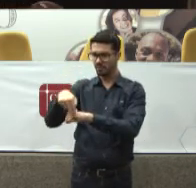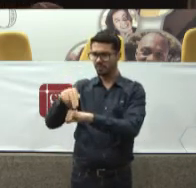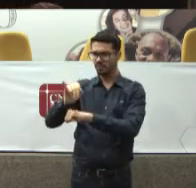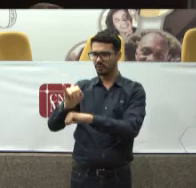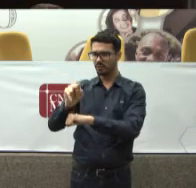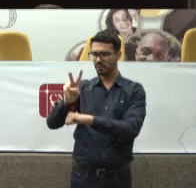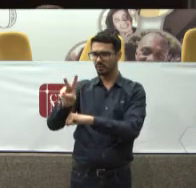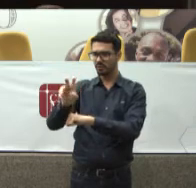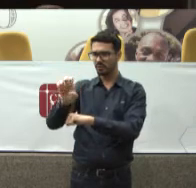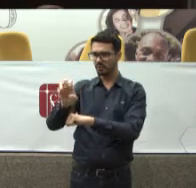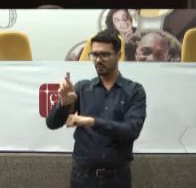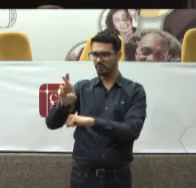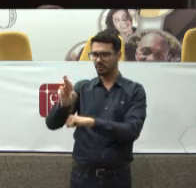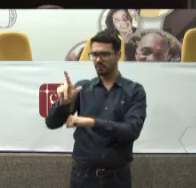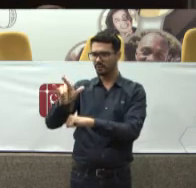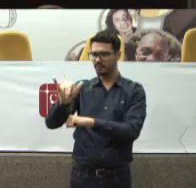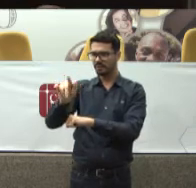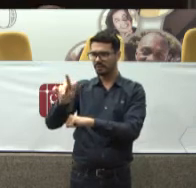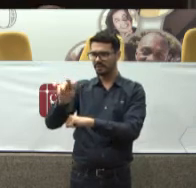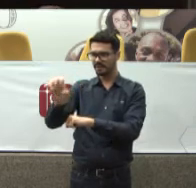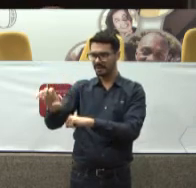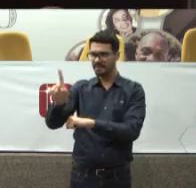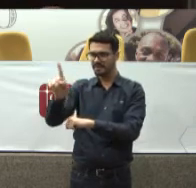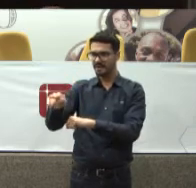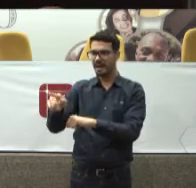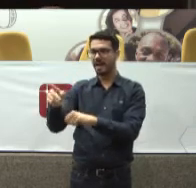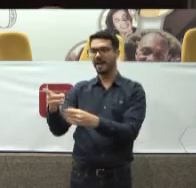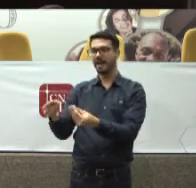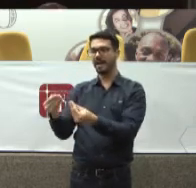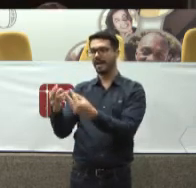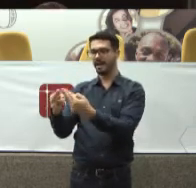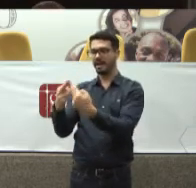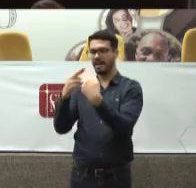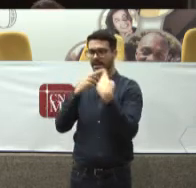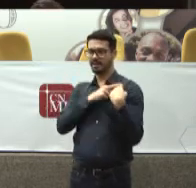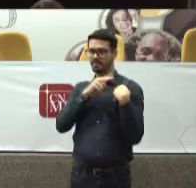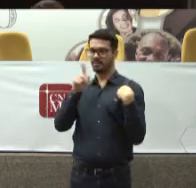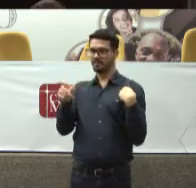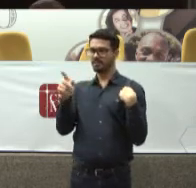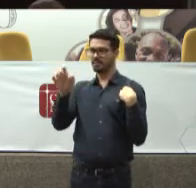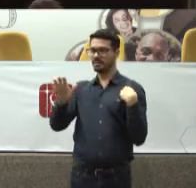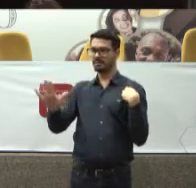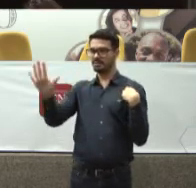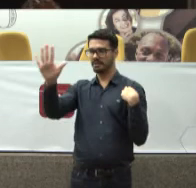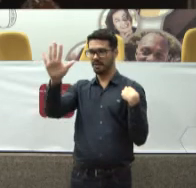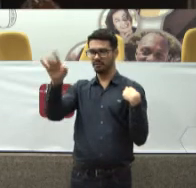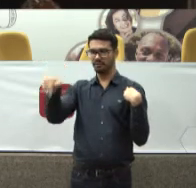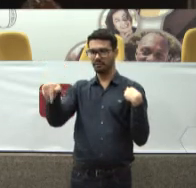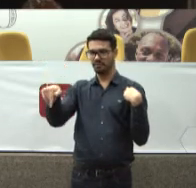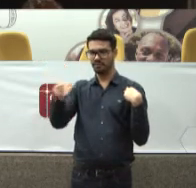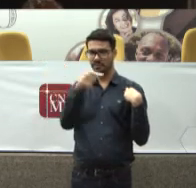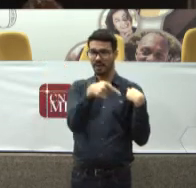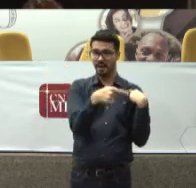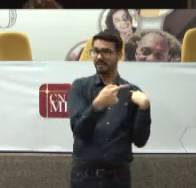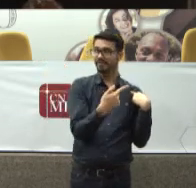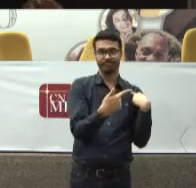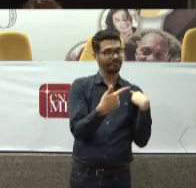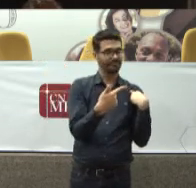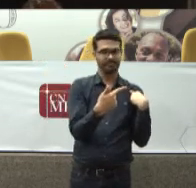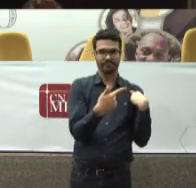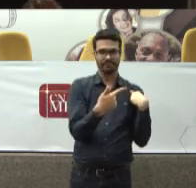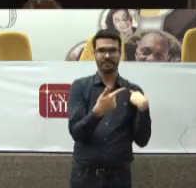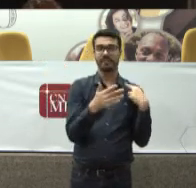dever do Estado Que é prover Ações e serviços De saúde Em todos Aqueles níveis De atenção